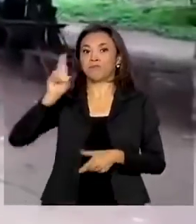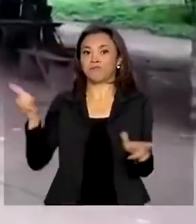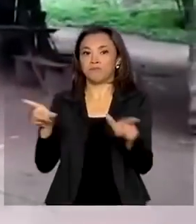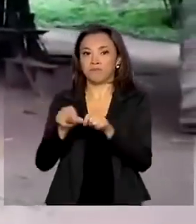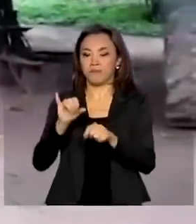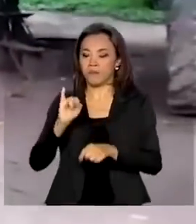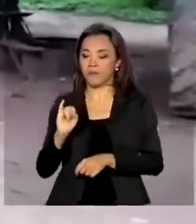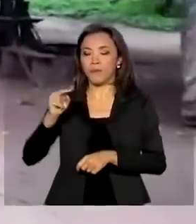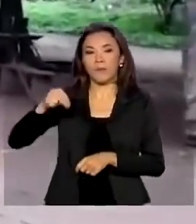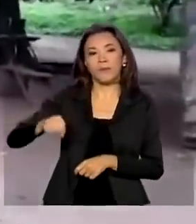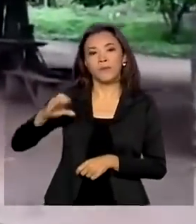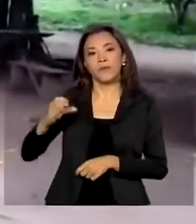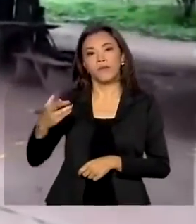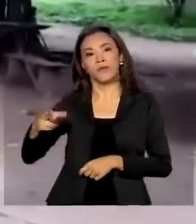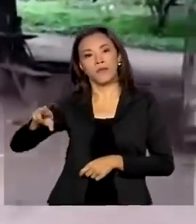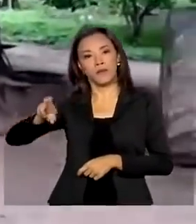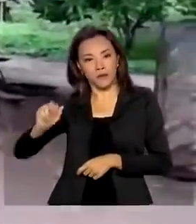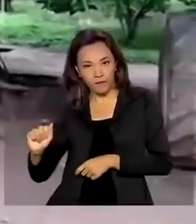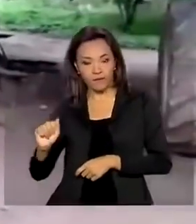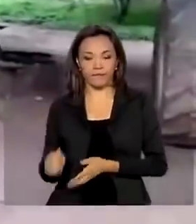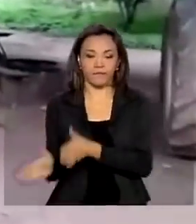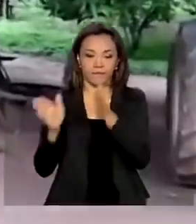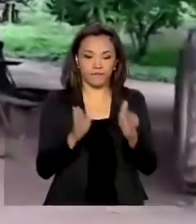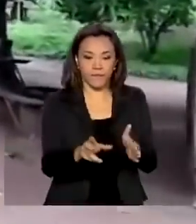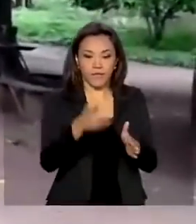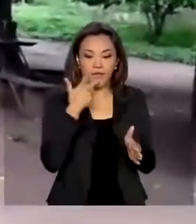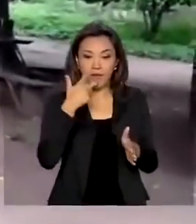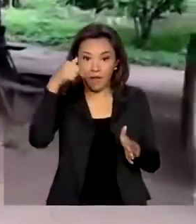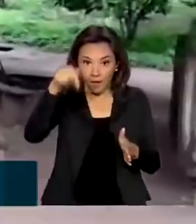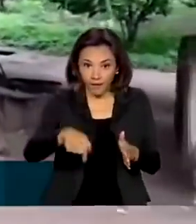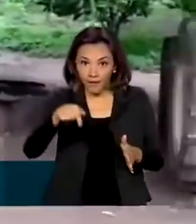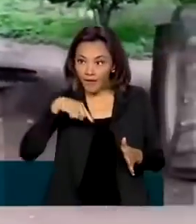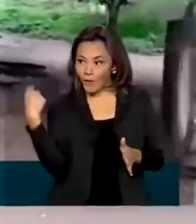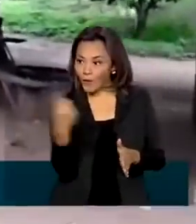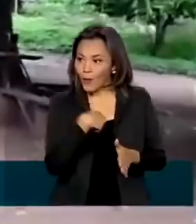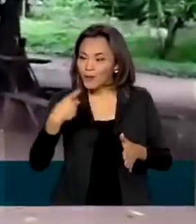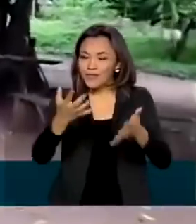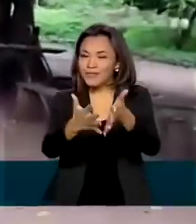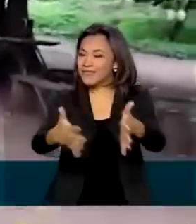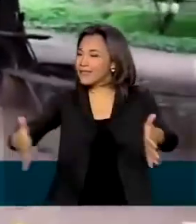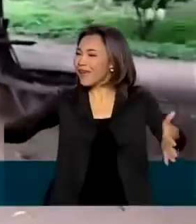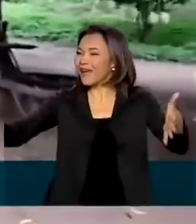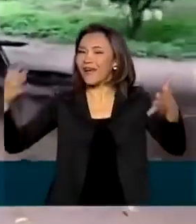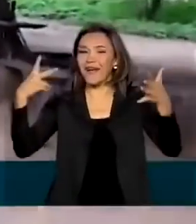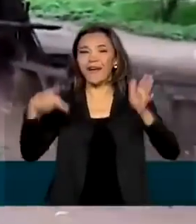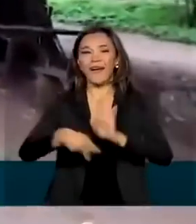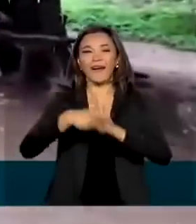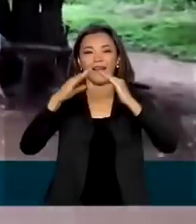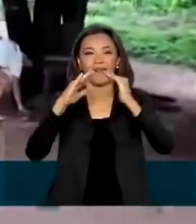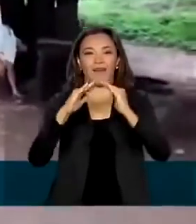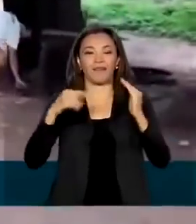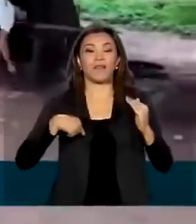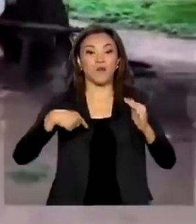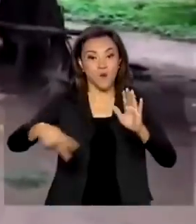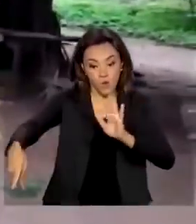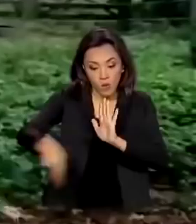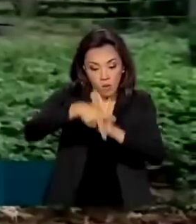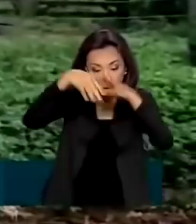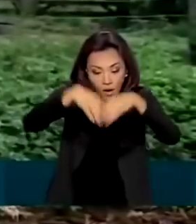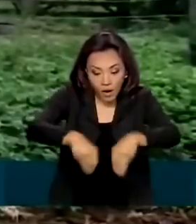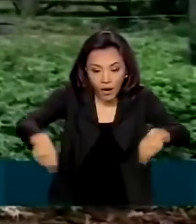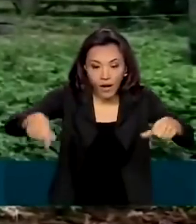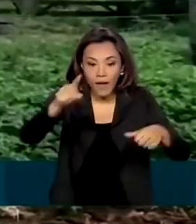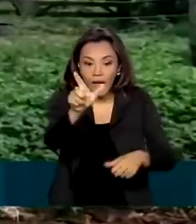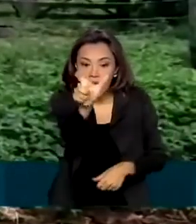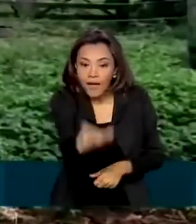Aqui é o nosso quintal, onde a gente vive com a família aqui. A titularização da terra era o sonho de